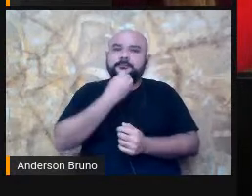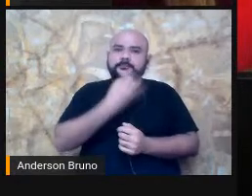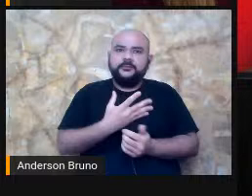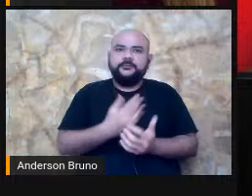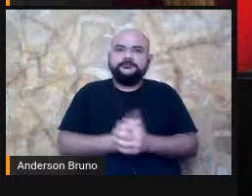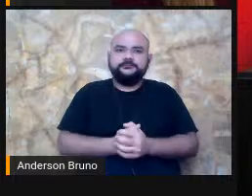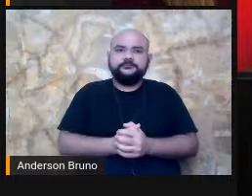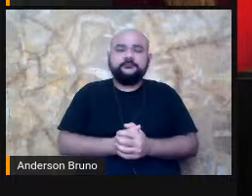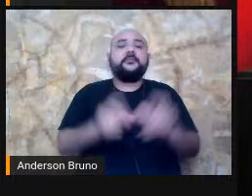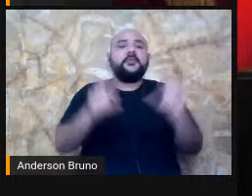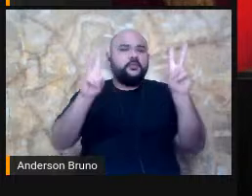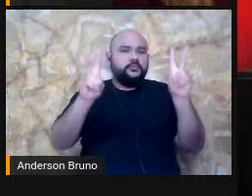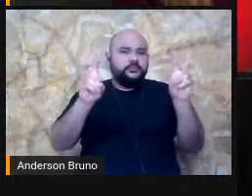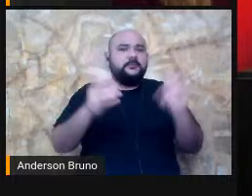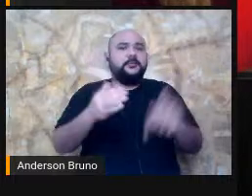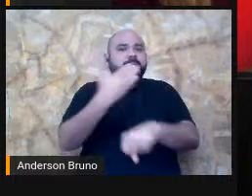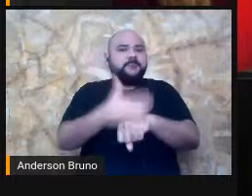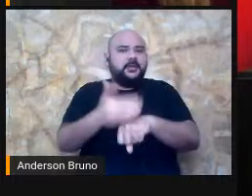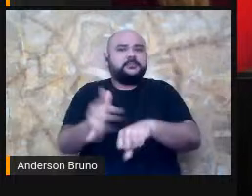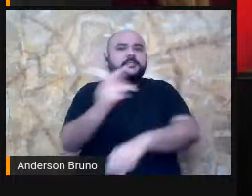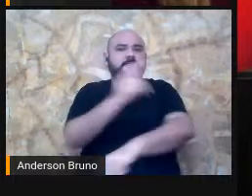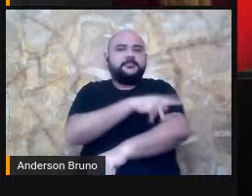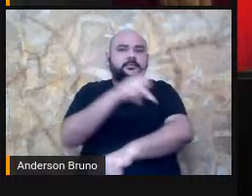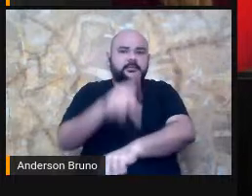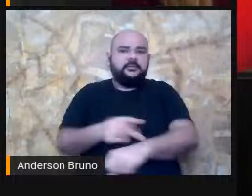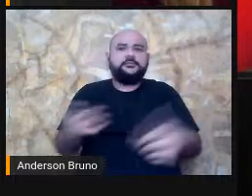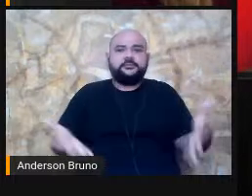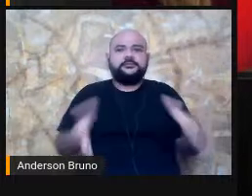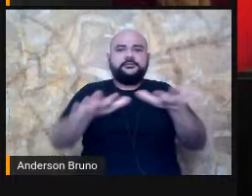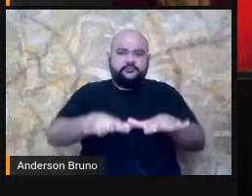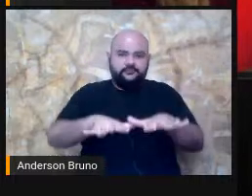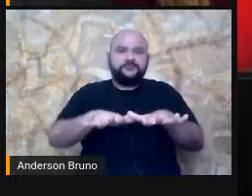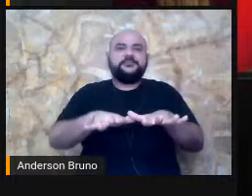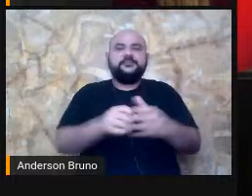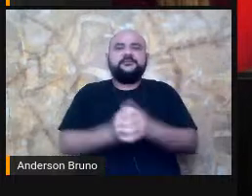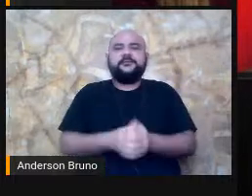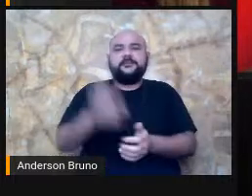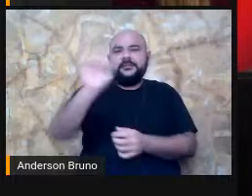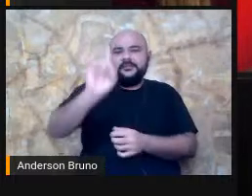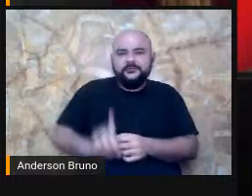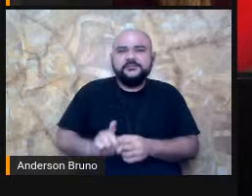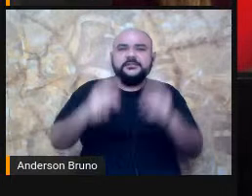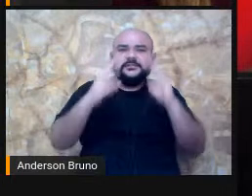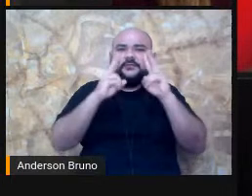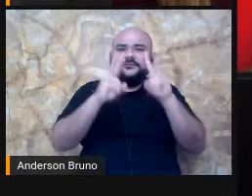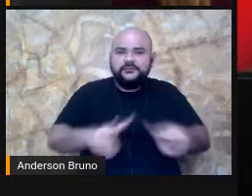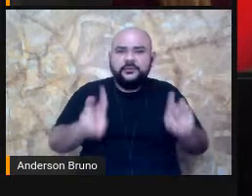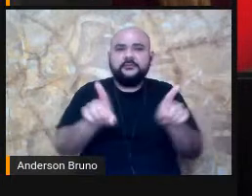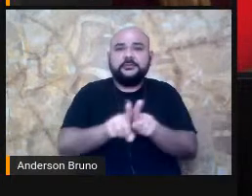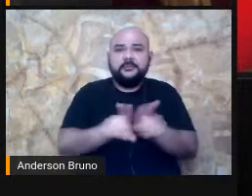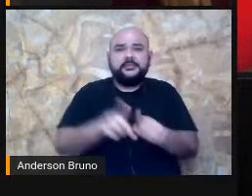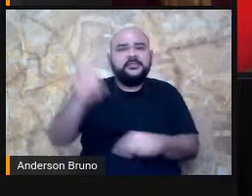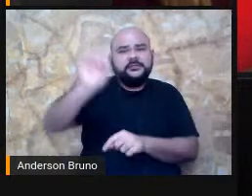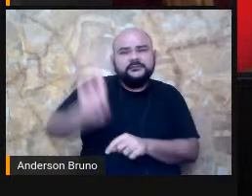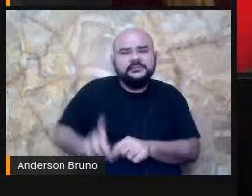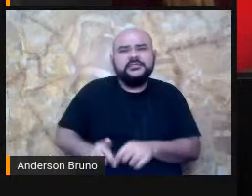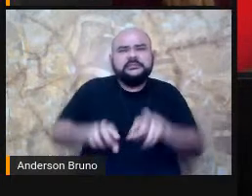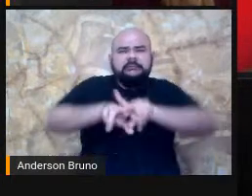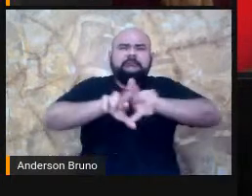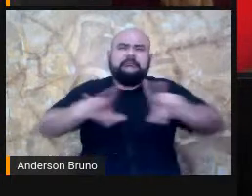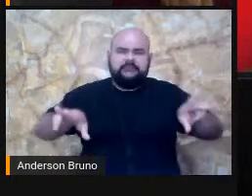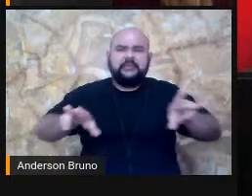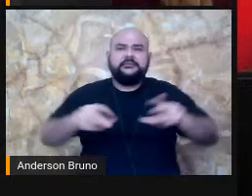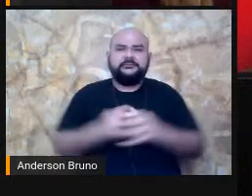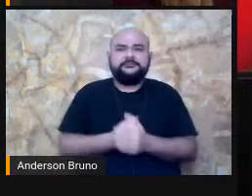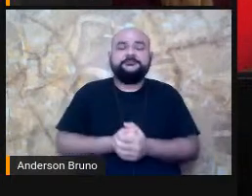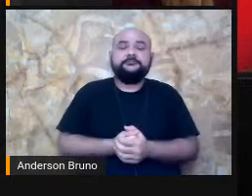temática aqui hoje é práticas pedagógicas inclusivas, deficiência visual e deficiências múltiplas, né? Sendo que eu vou tratar